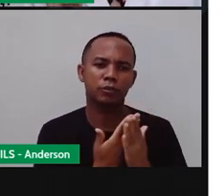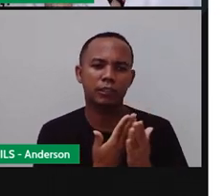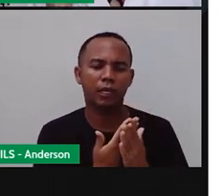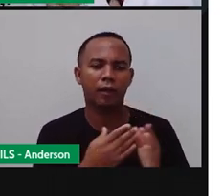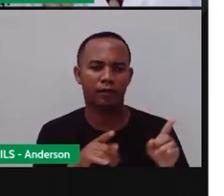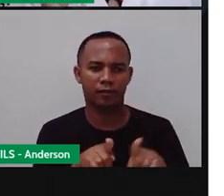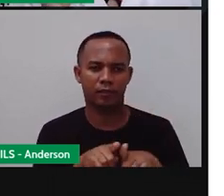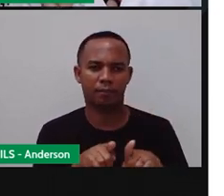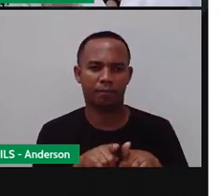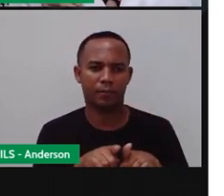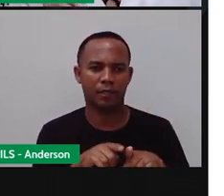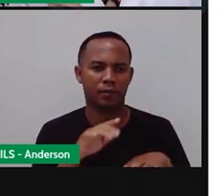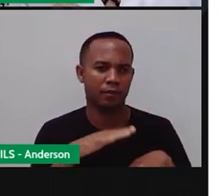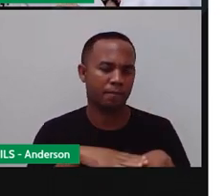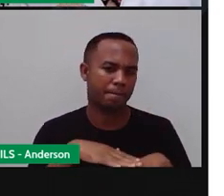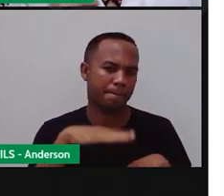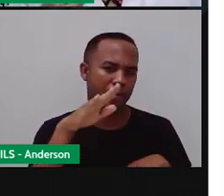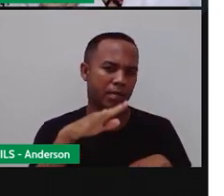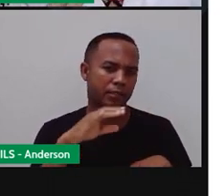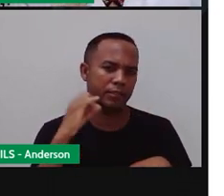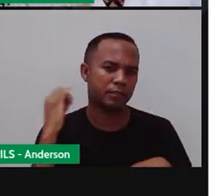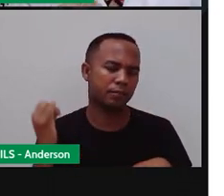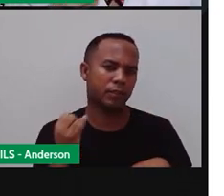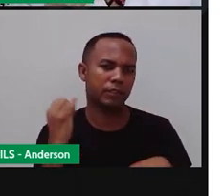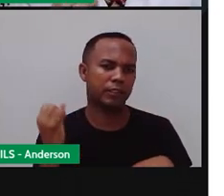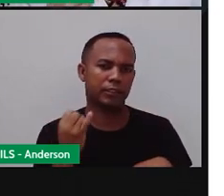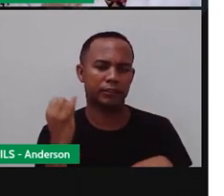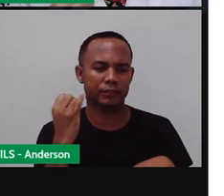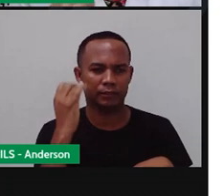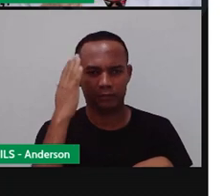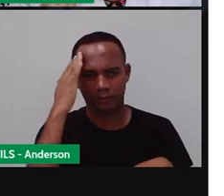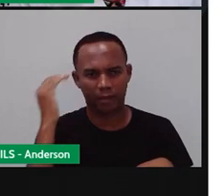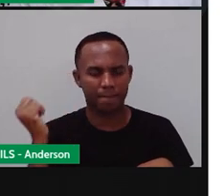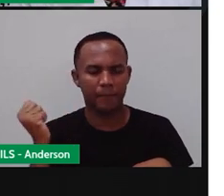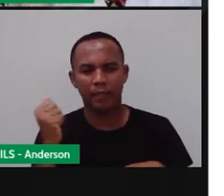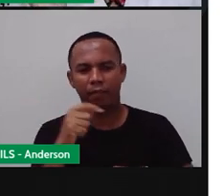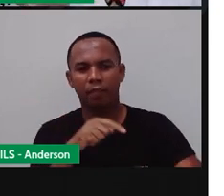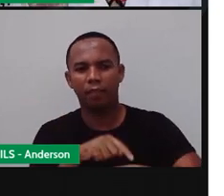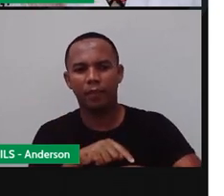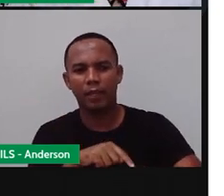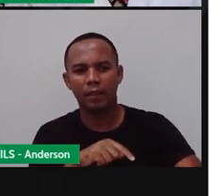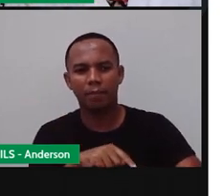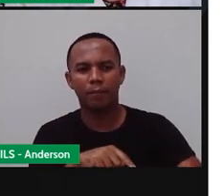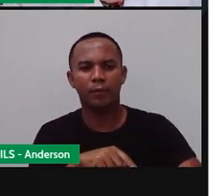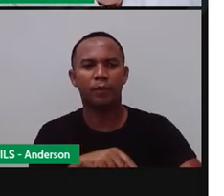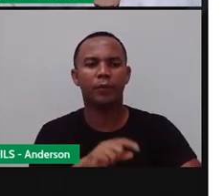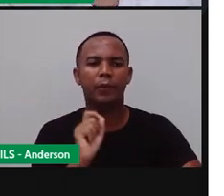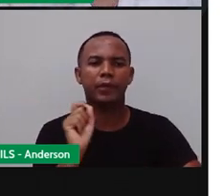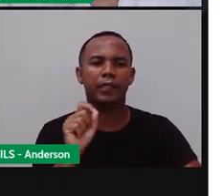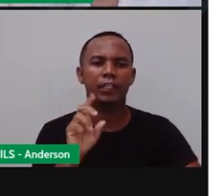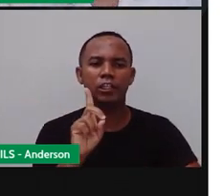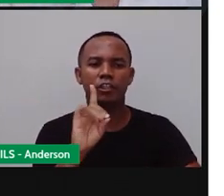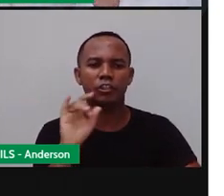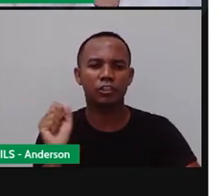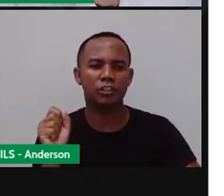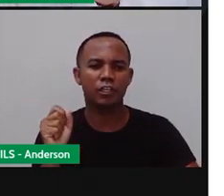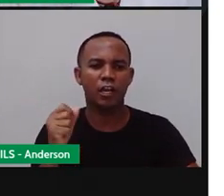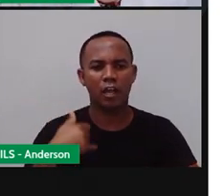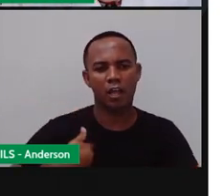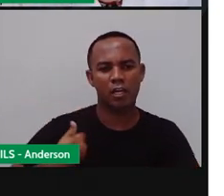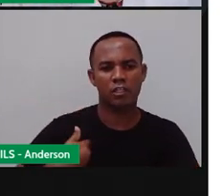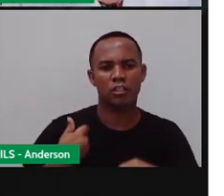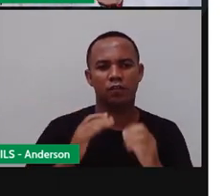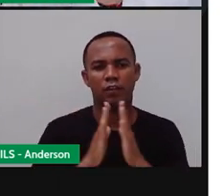ainda mais importante, ajuda a saber quanto tempo falta para o dia do seu aniversário.